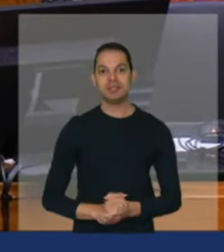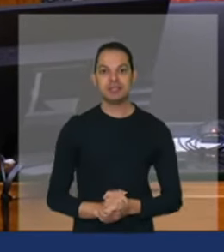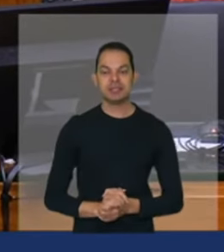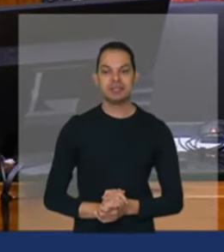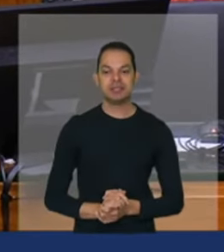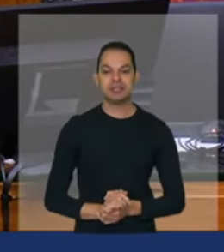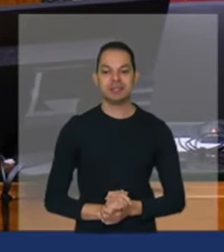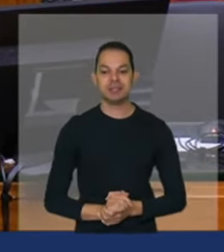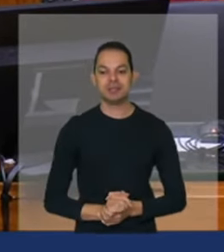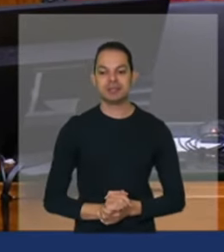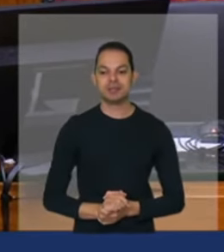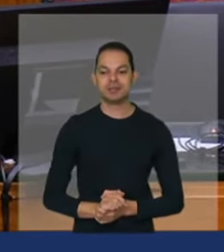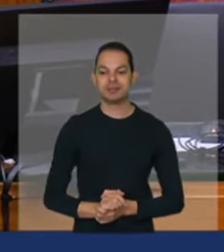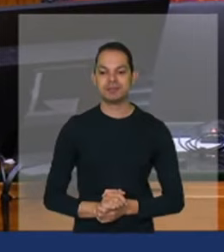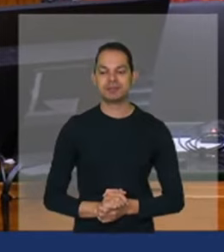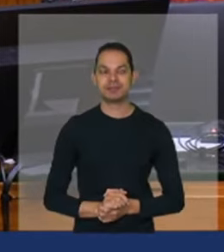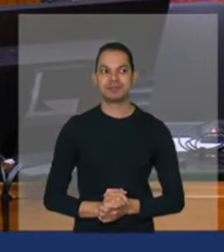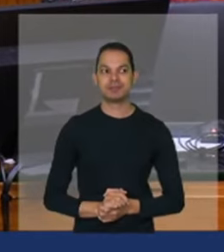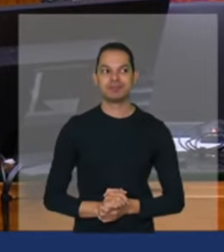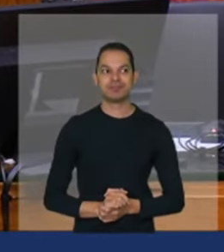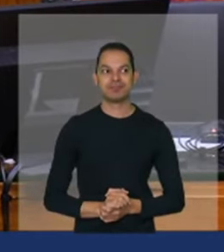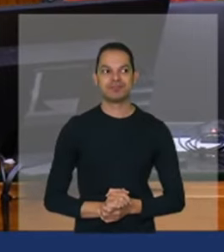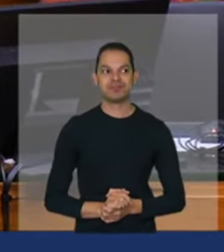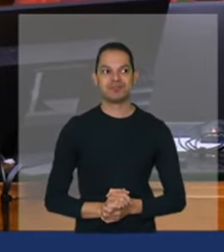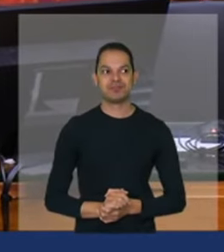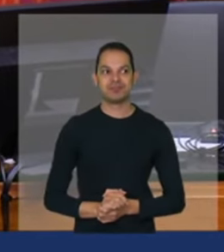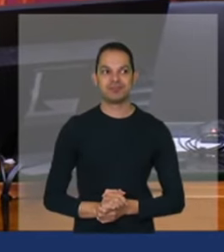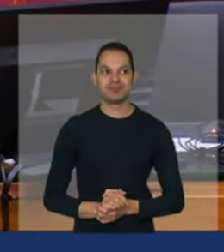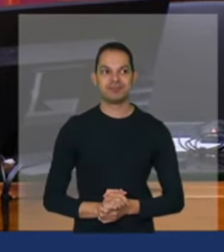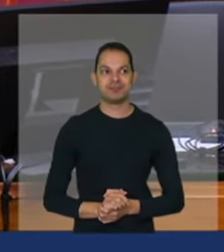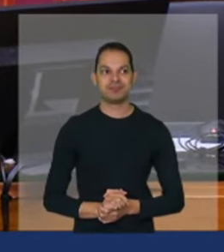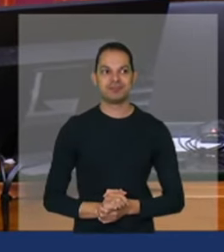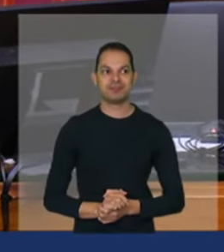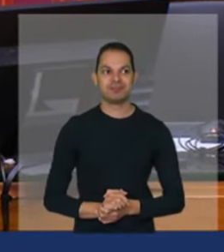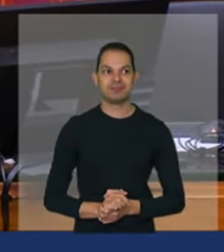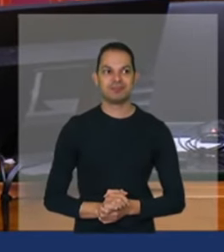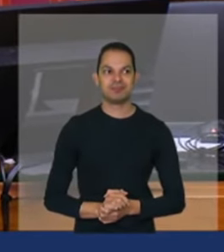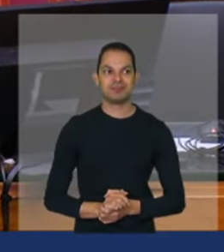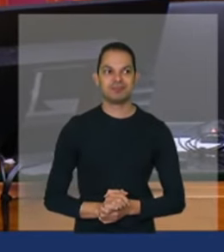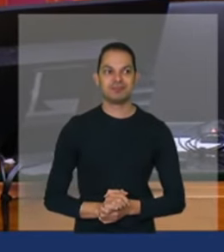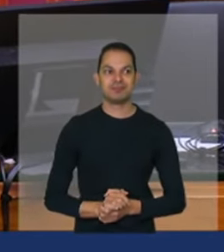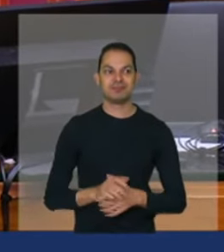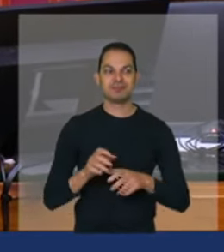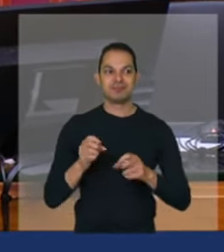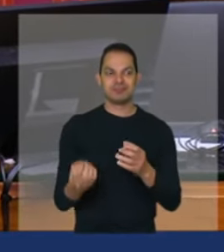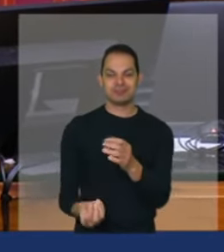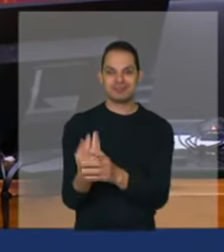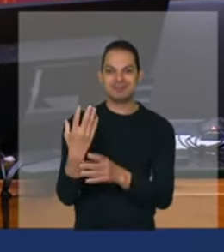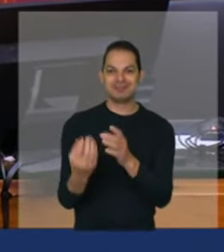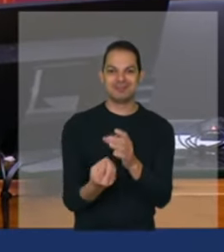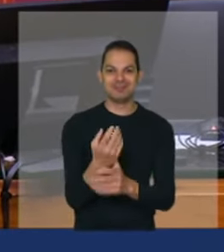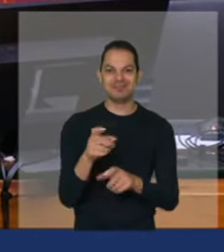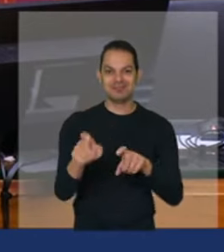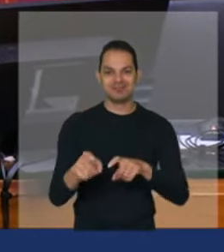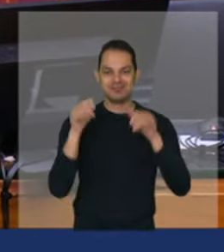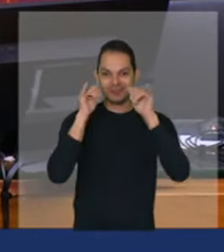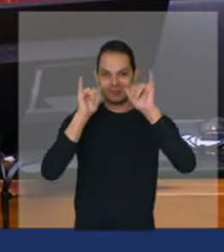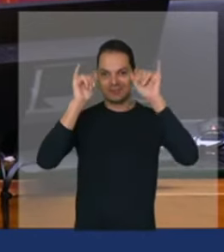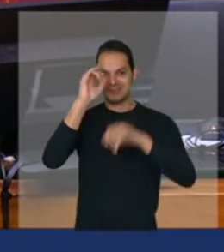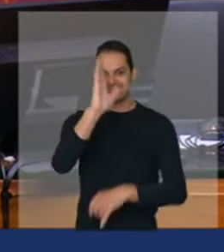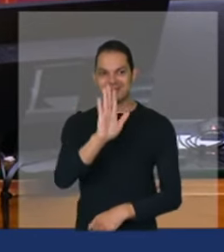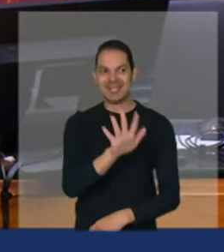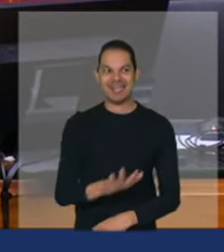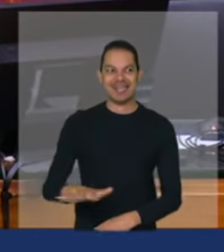Dessa forma, mesmo sendo responsável por grande parte da produção rural brasileira, a agricultura familiar